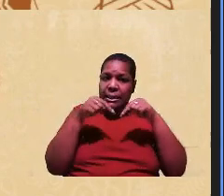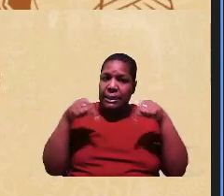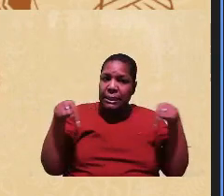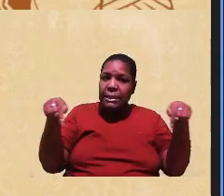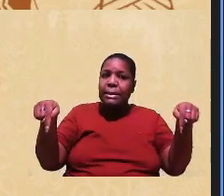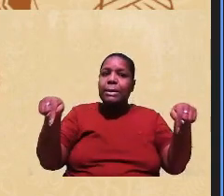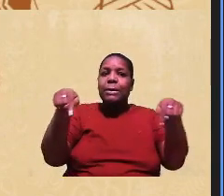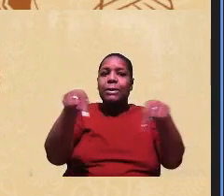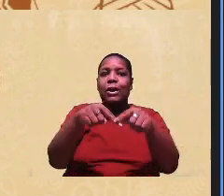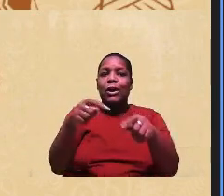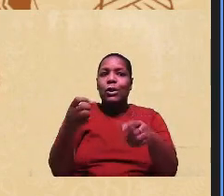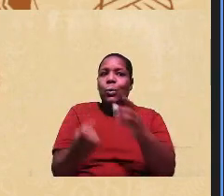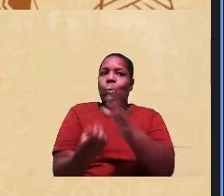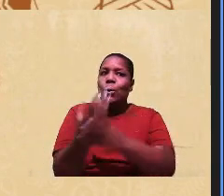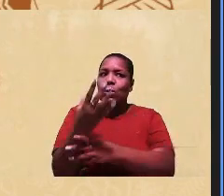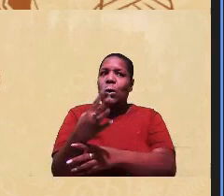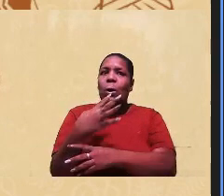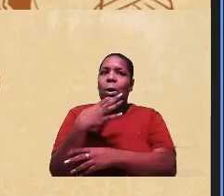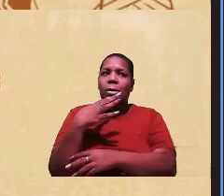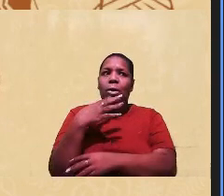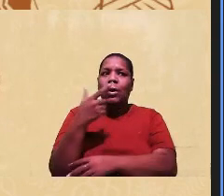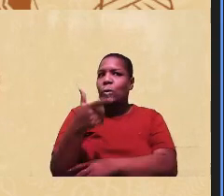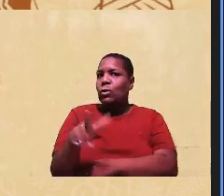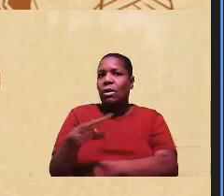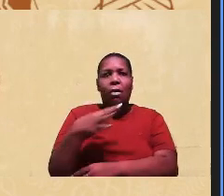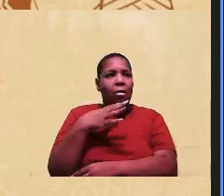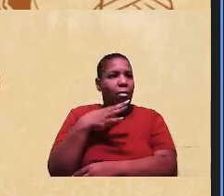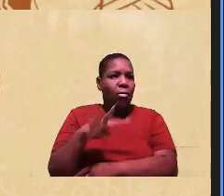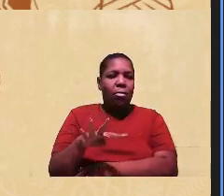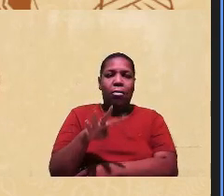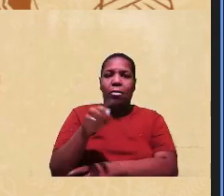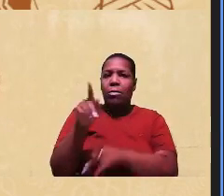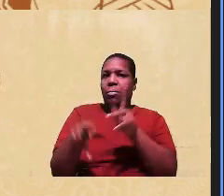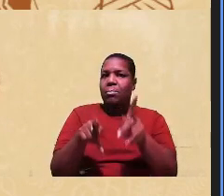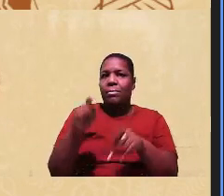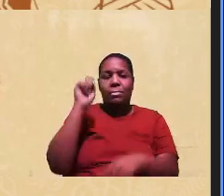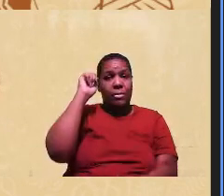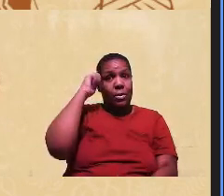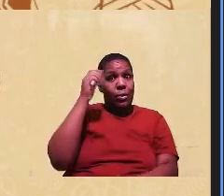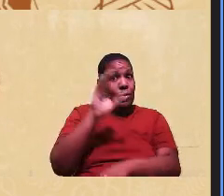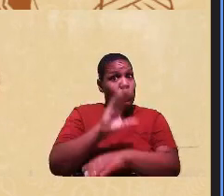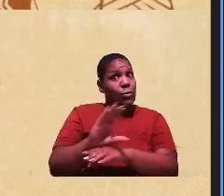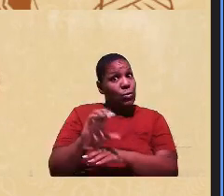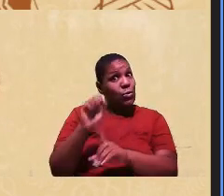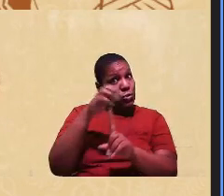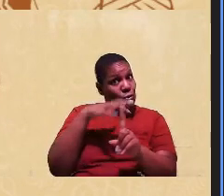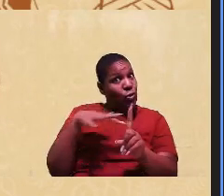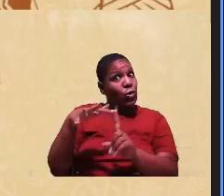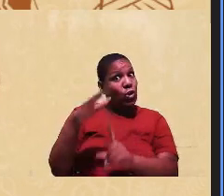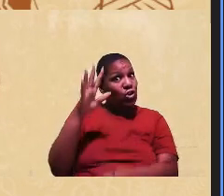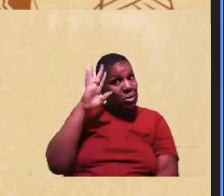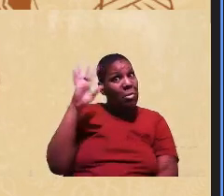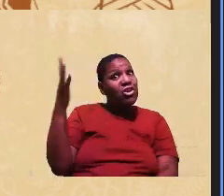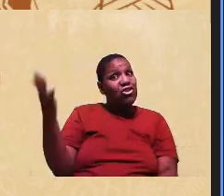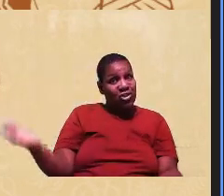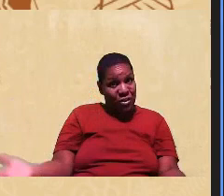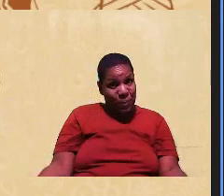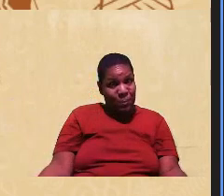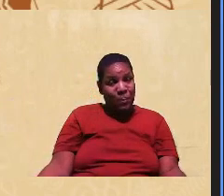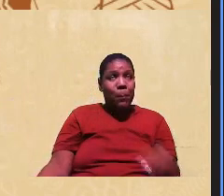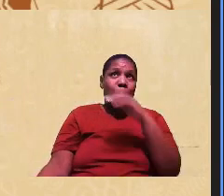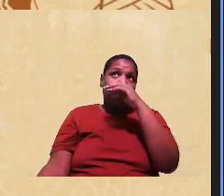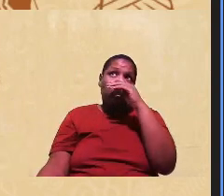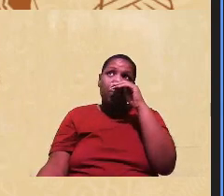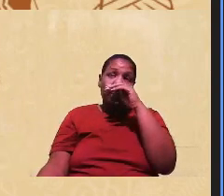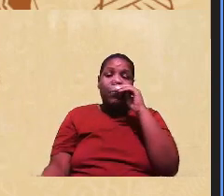produção de conhecimento não tinha conhecimento sobre população negra no curso de sociologia, né? Imagina, né? Então, de ciências